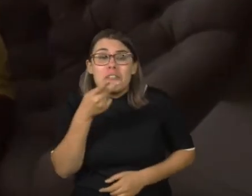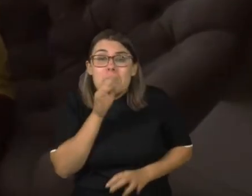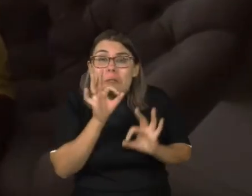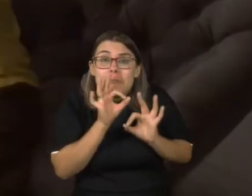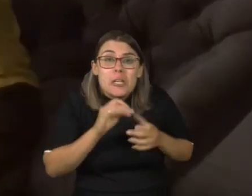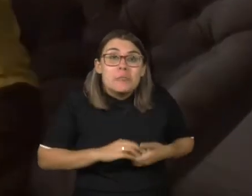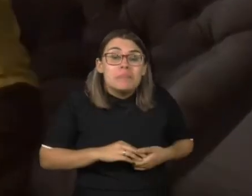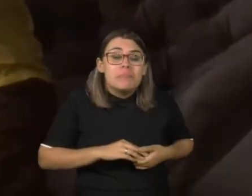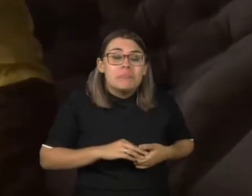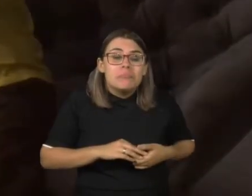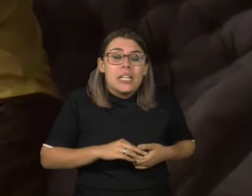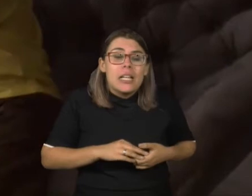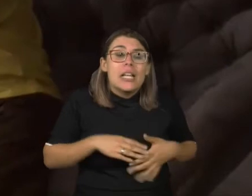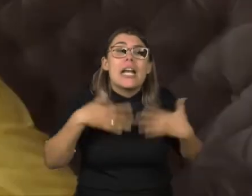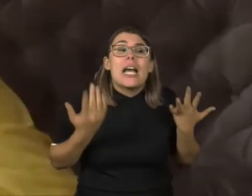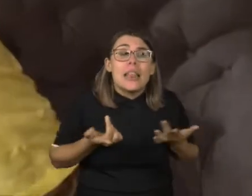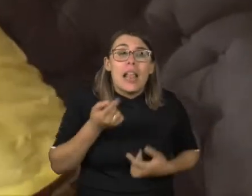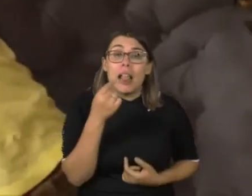Tá, monte de pedro a sua linguinha?